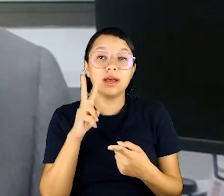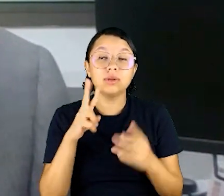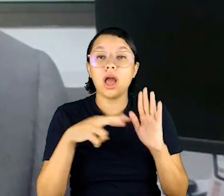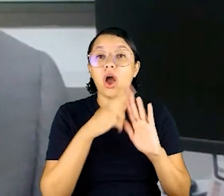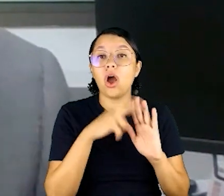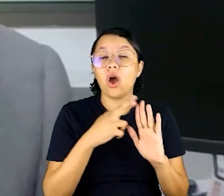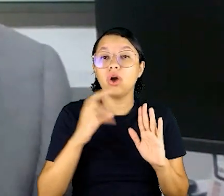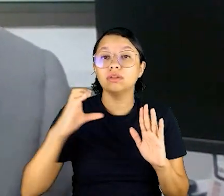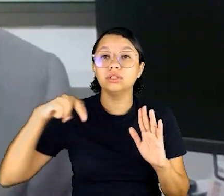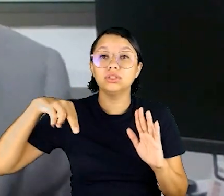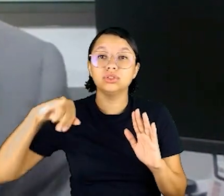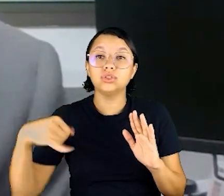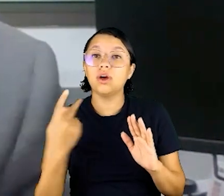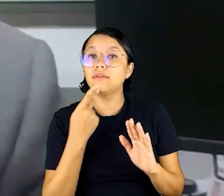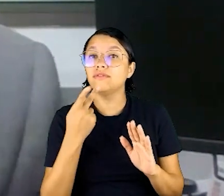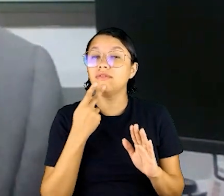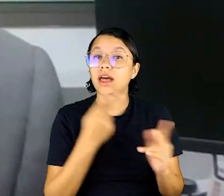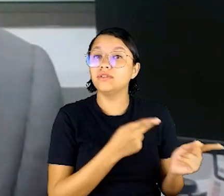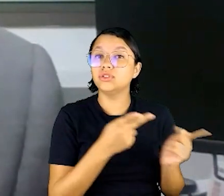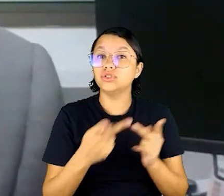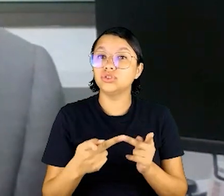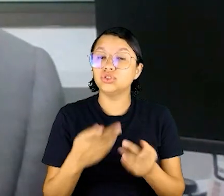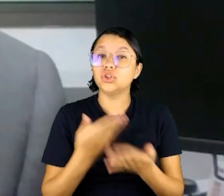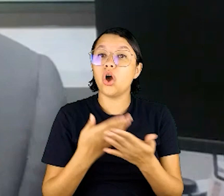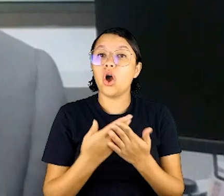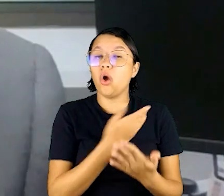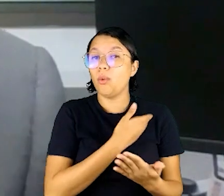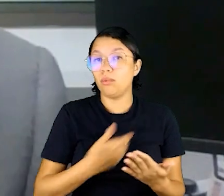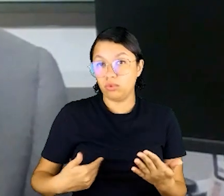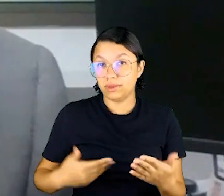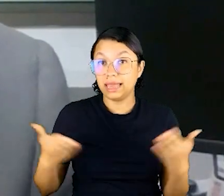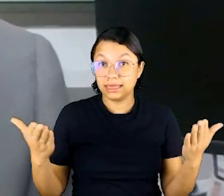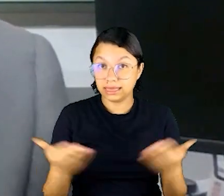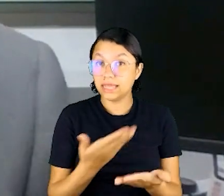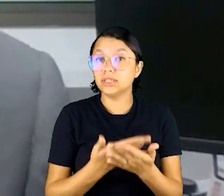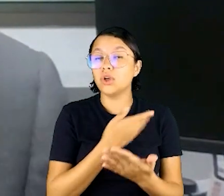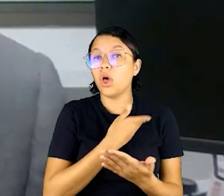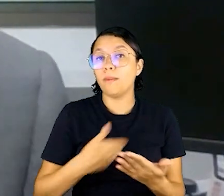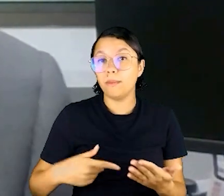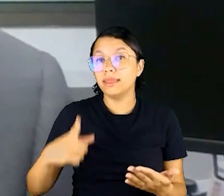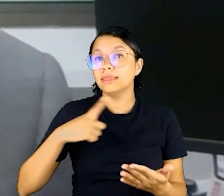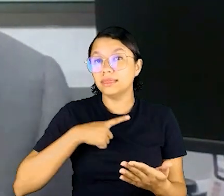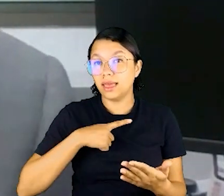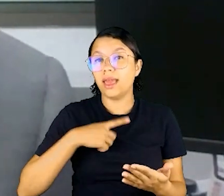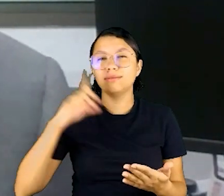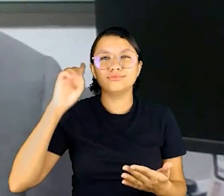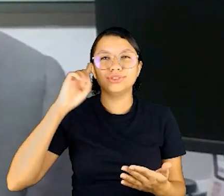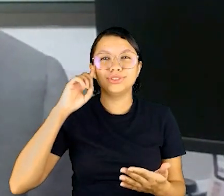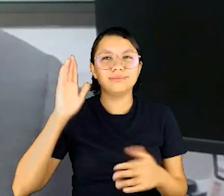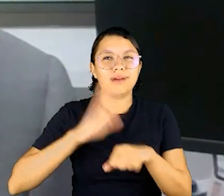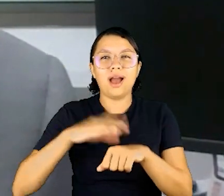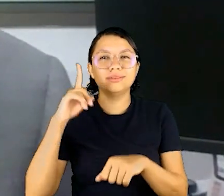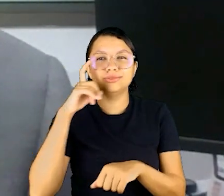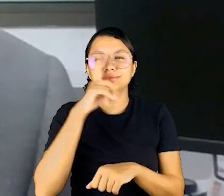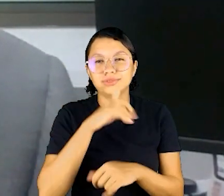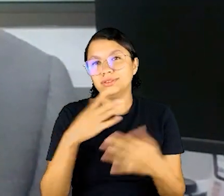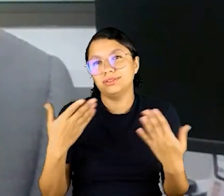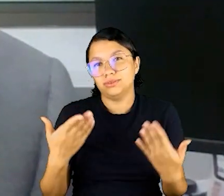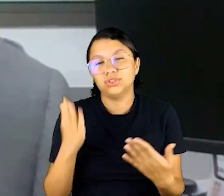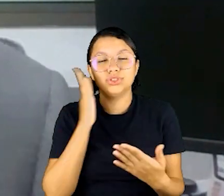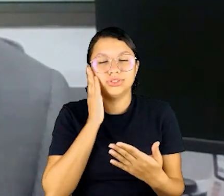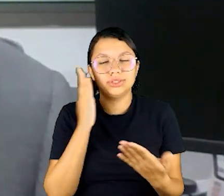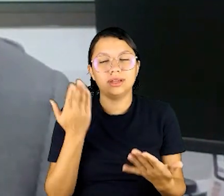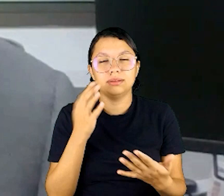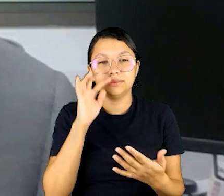né, porque, lembrando que a recomendação do CNJ recomenda a visita nas escolas públicas, e nas escolas públicas é onde tem esse cotidiano mais